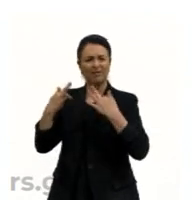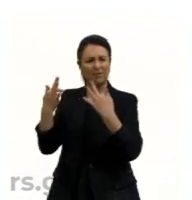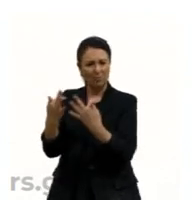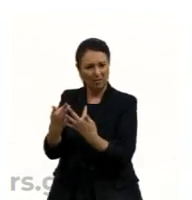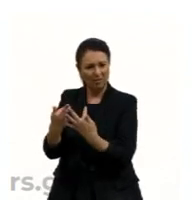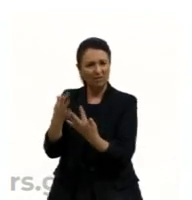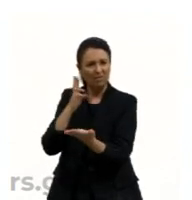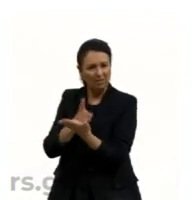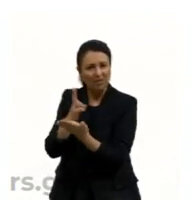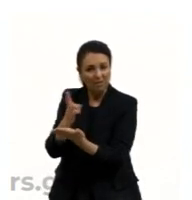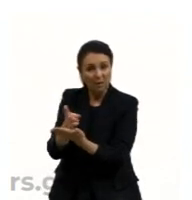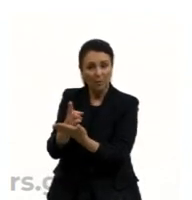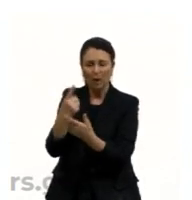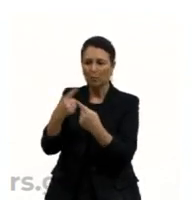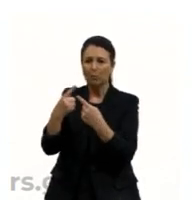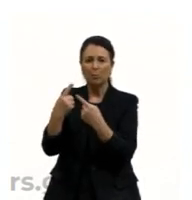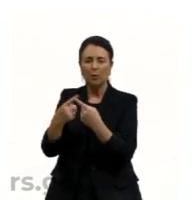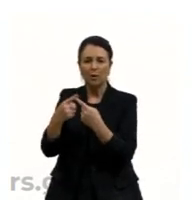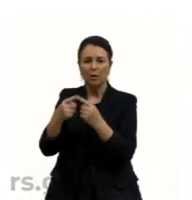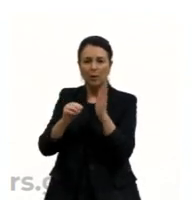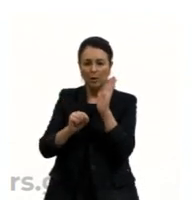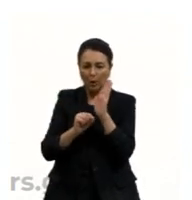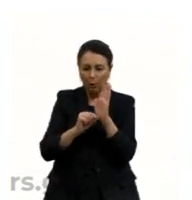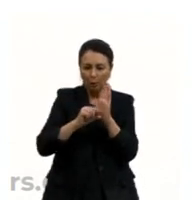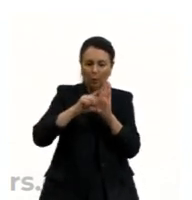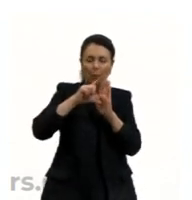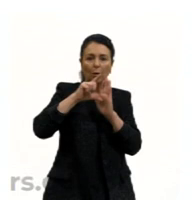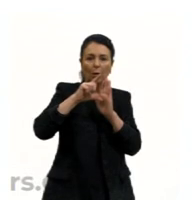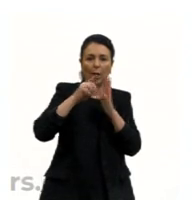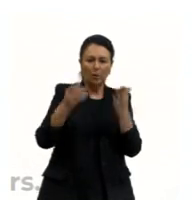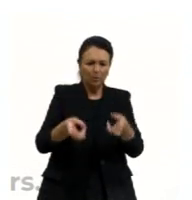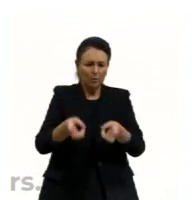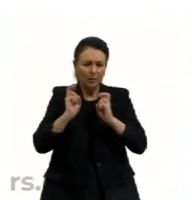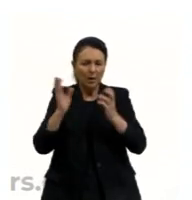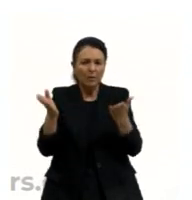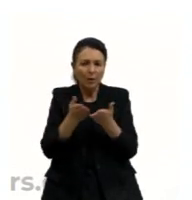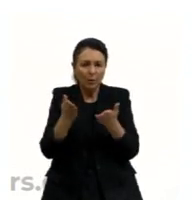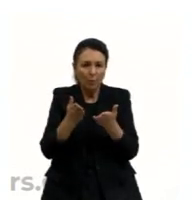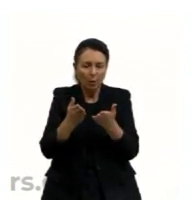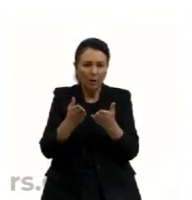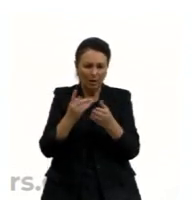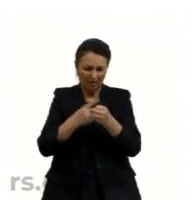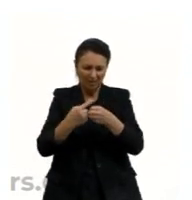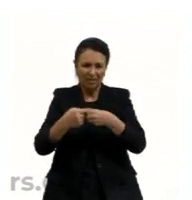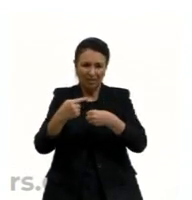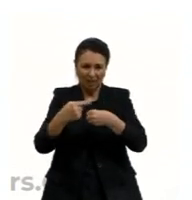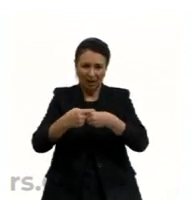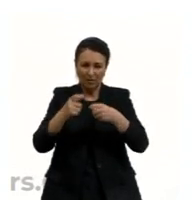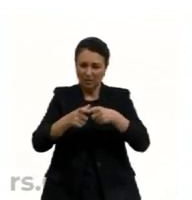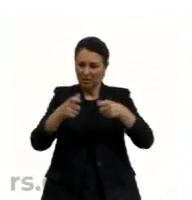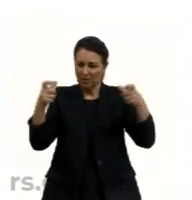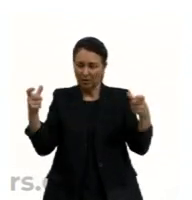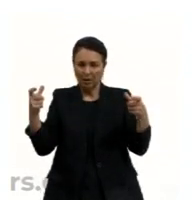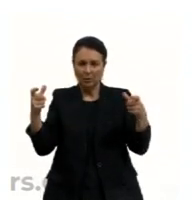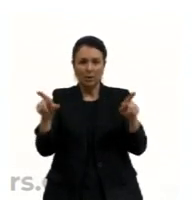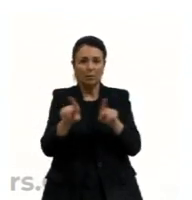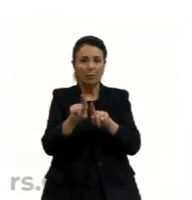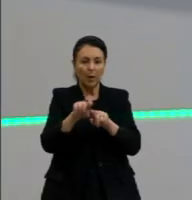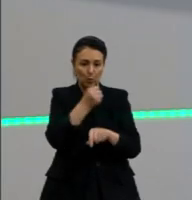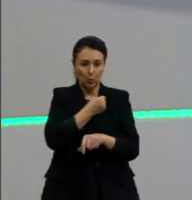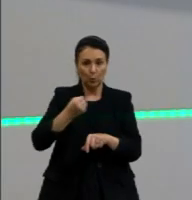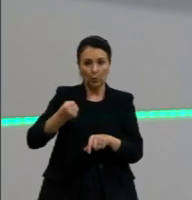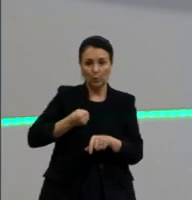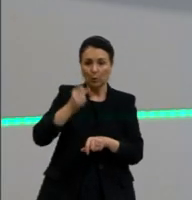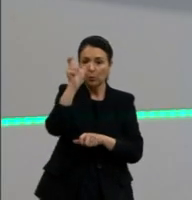foi assim. Por que aumenta? Nós estamos observando nos grandes centros o aumento de moradores de rua. mas, por outro lado, tem pessoas também que